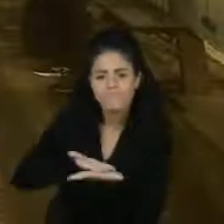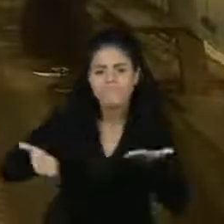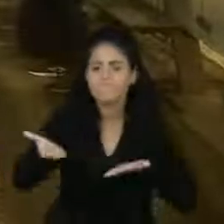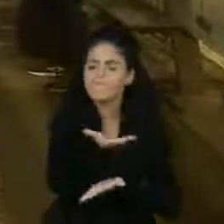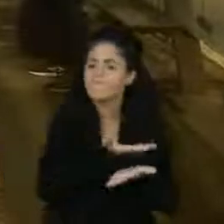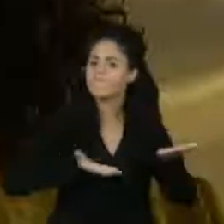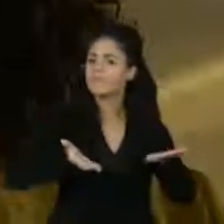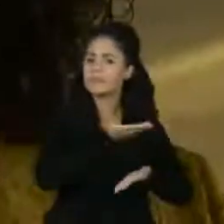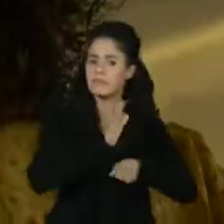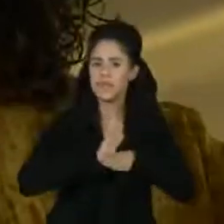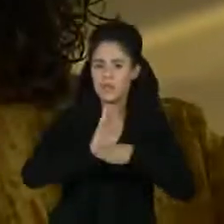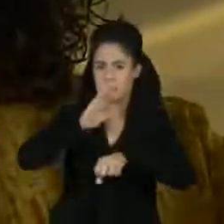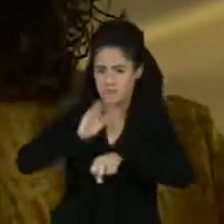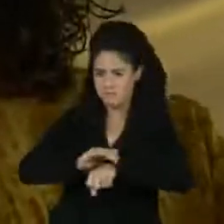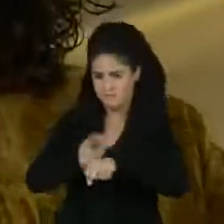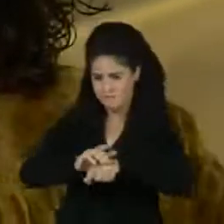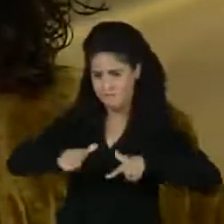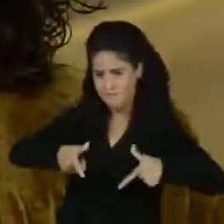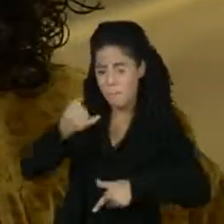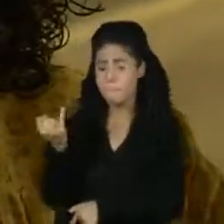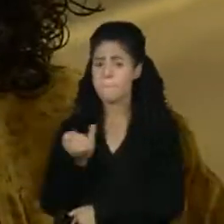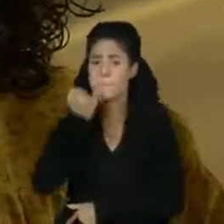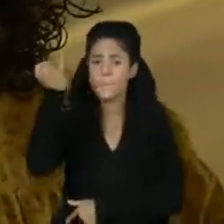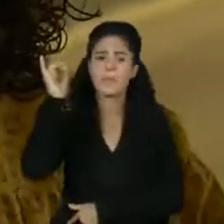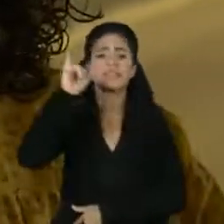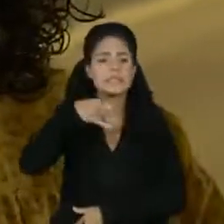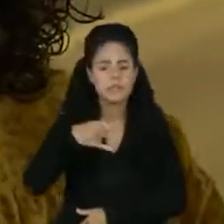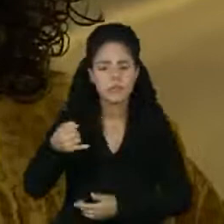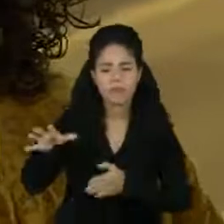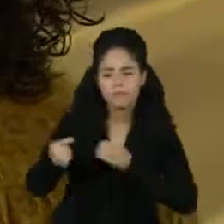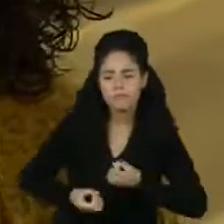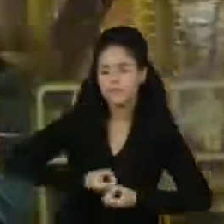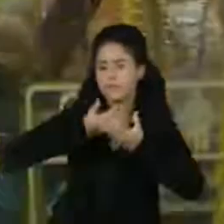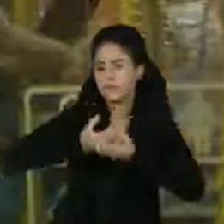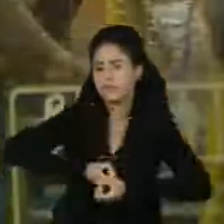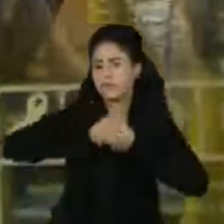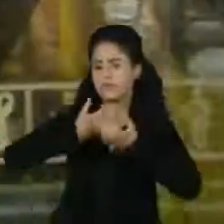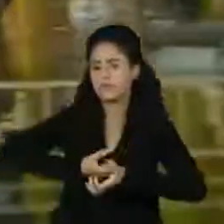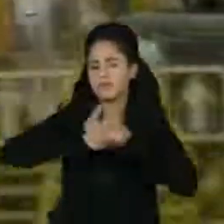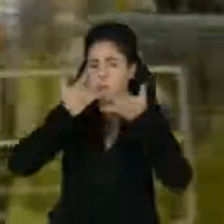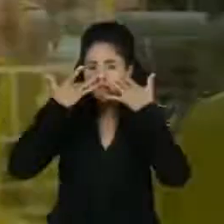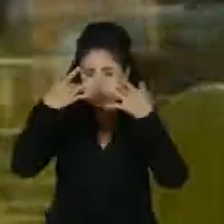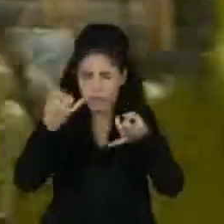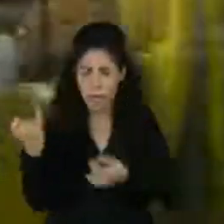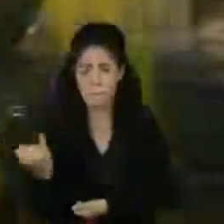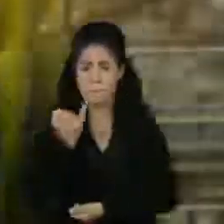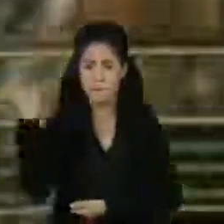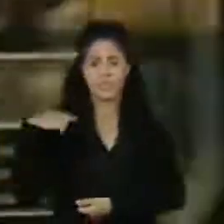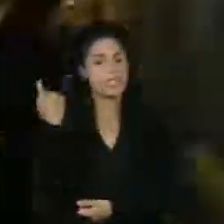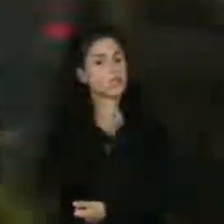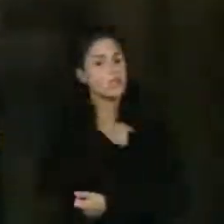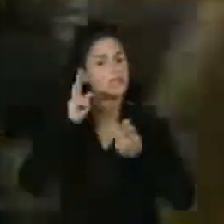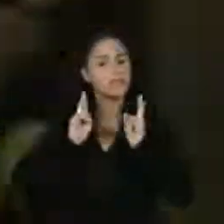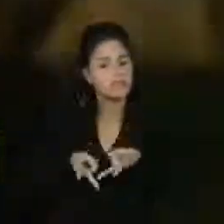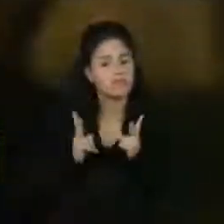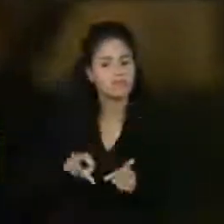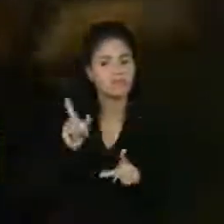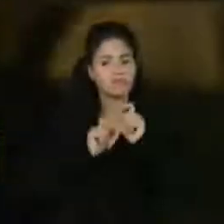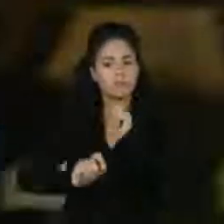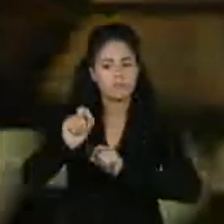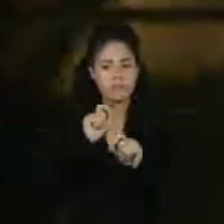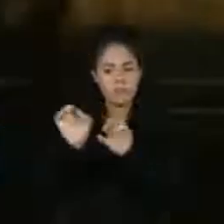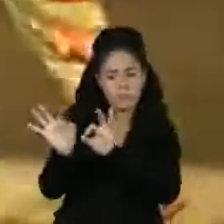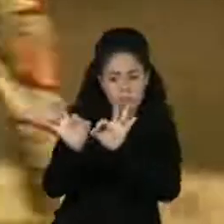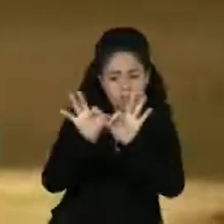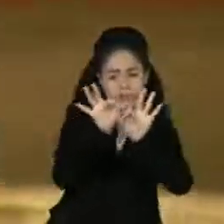precisa realmente de políticas públicas efetivas que coletem isso, que deem atenção para esse tema. Então a gente sempre também aqui, enquanto organização da